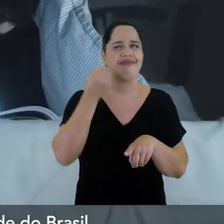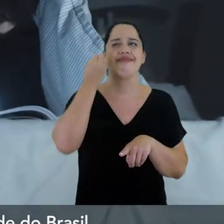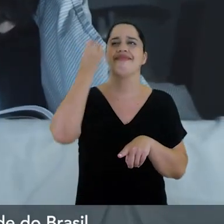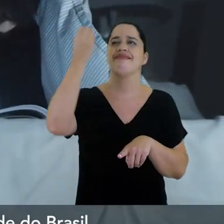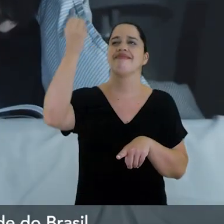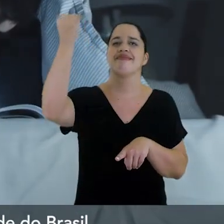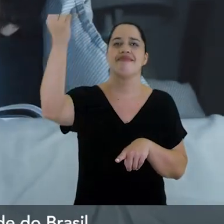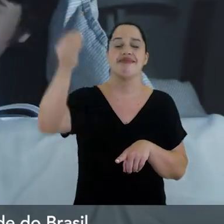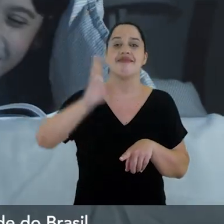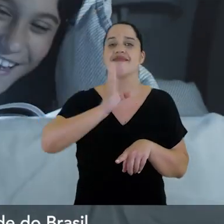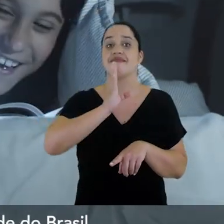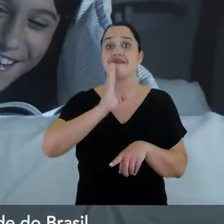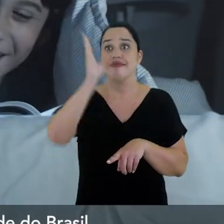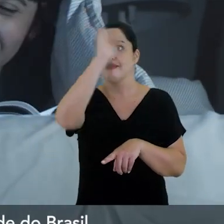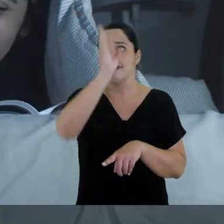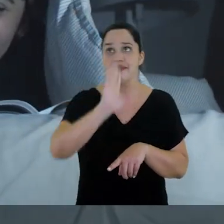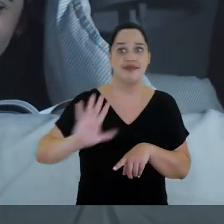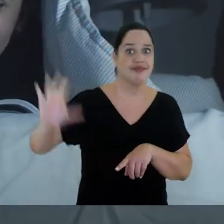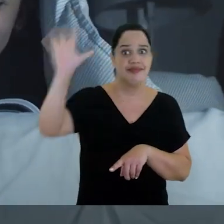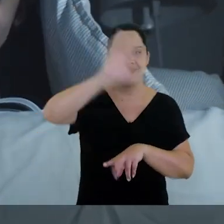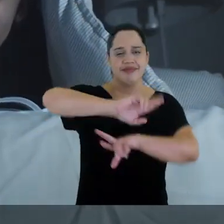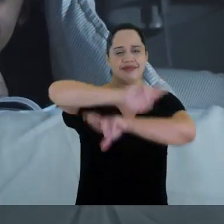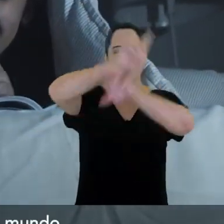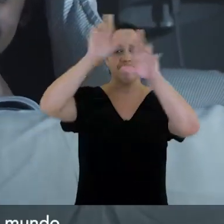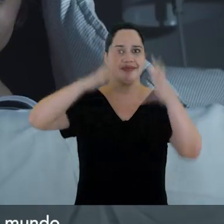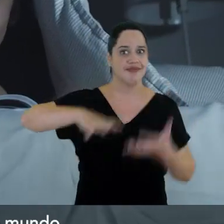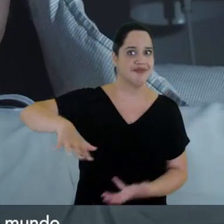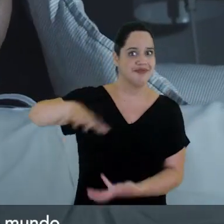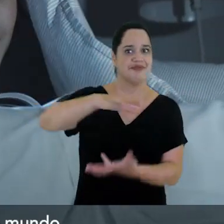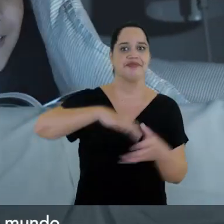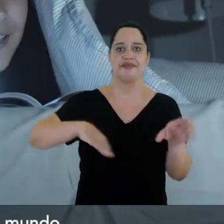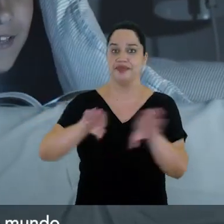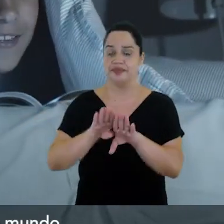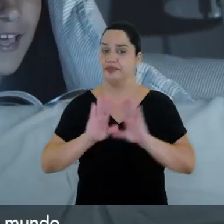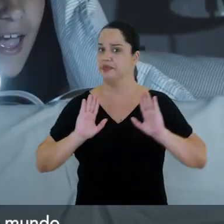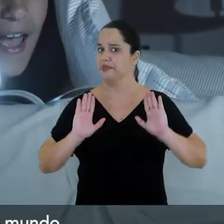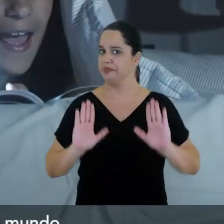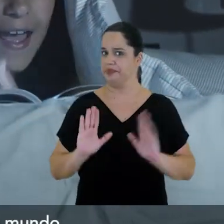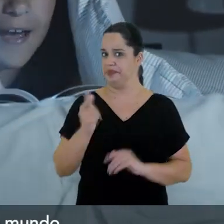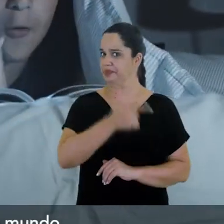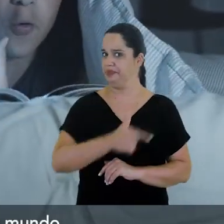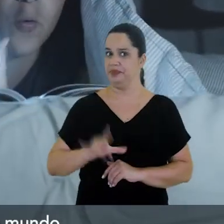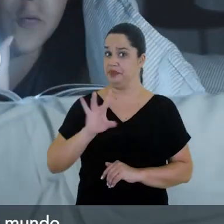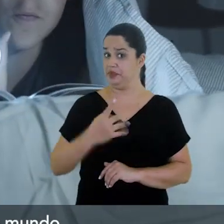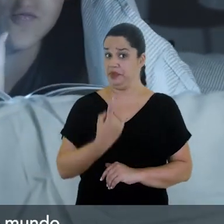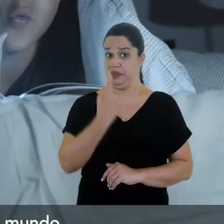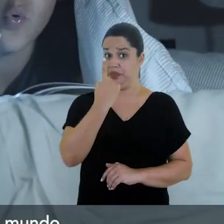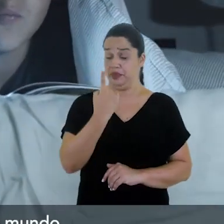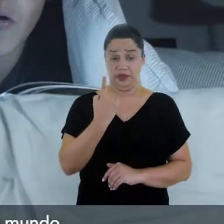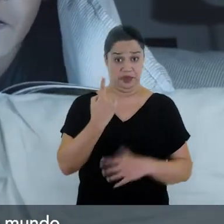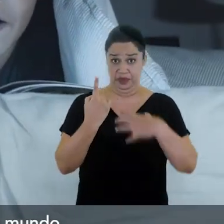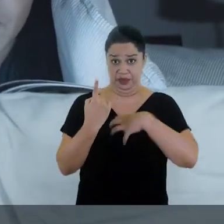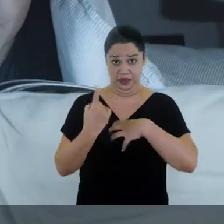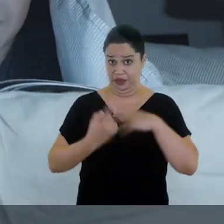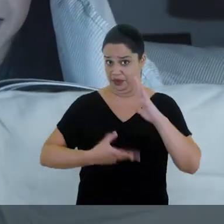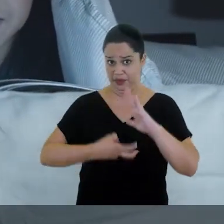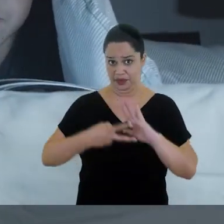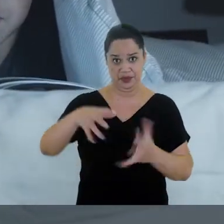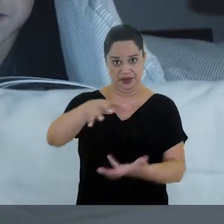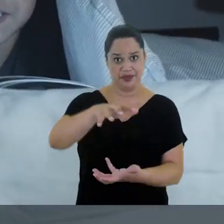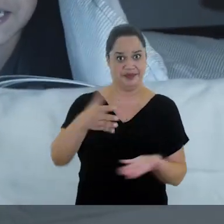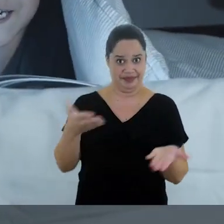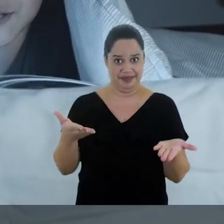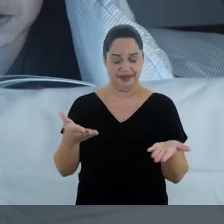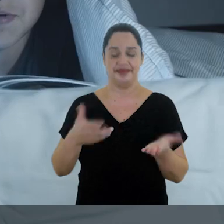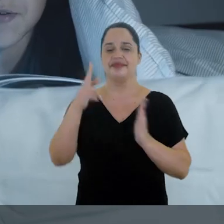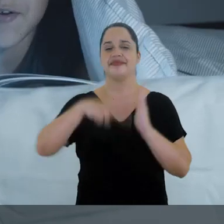conhecer a diversidade do Brasil e do mundo. Porém, não há somente uma forma de explorar o mundo, não é mesmo?